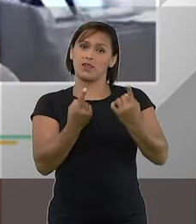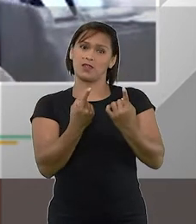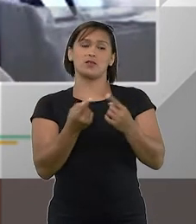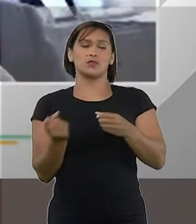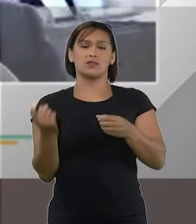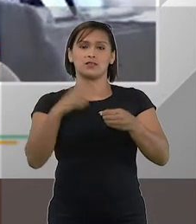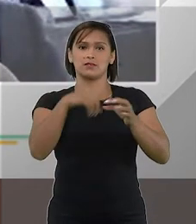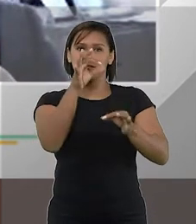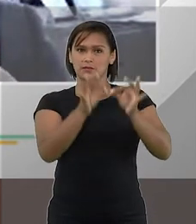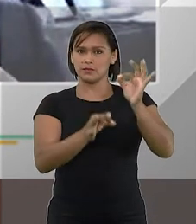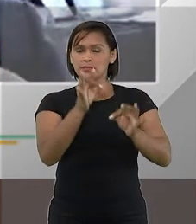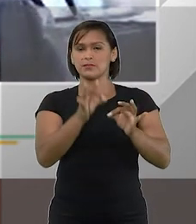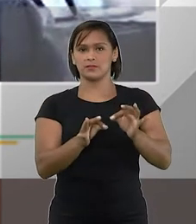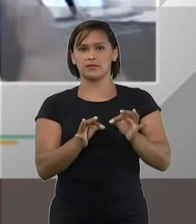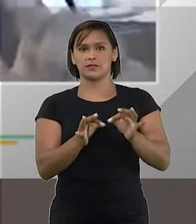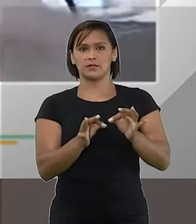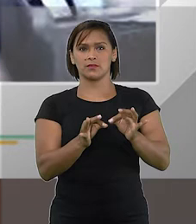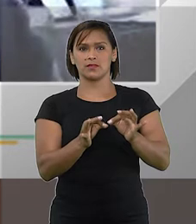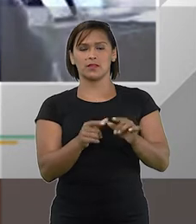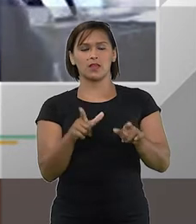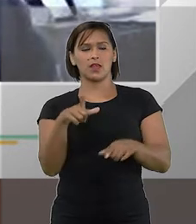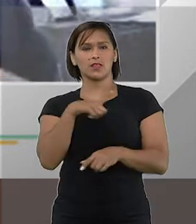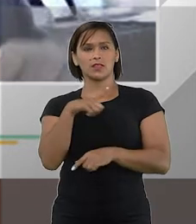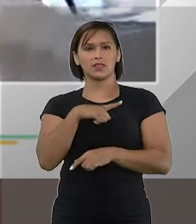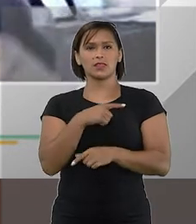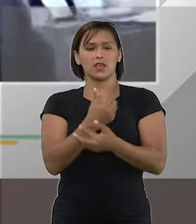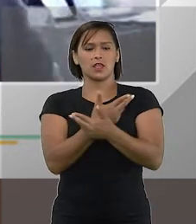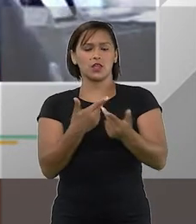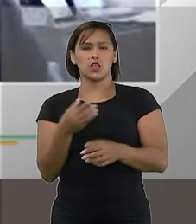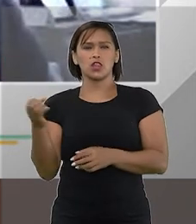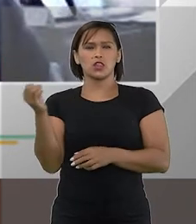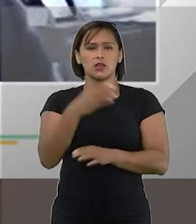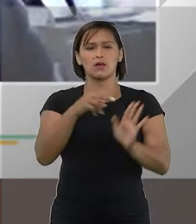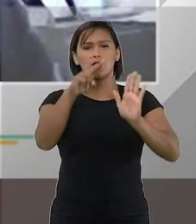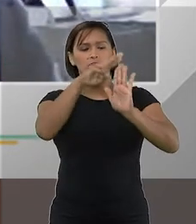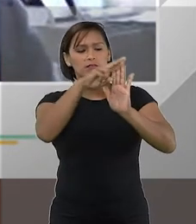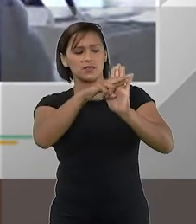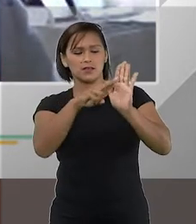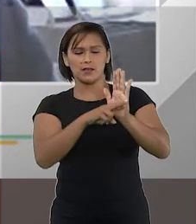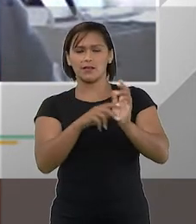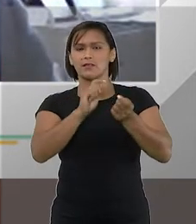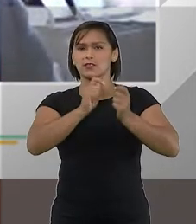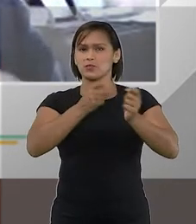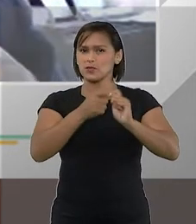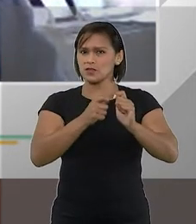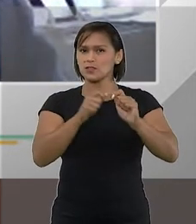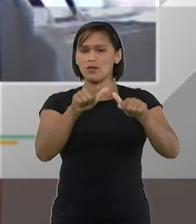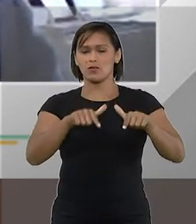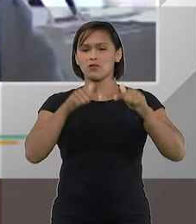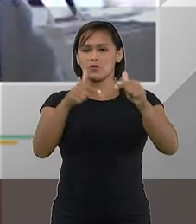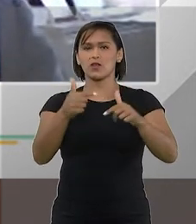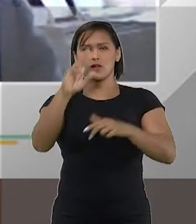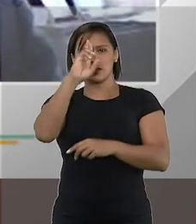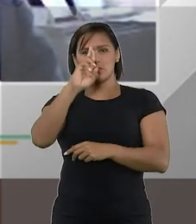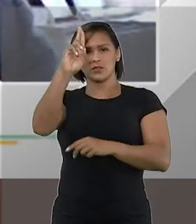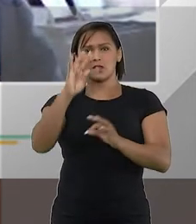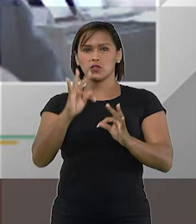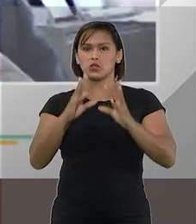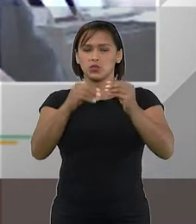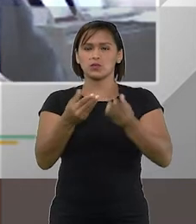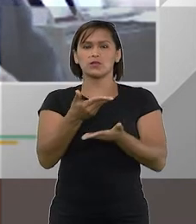por isso é na recuperação judicial, constam lá novas atribuições ao administrador, todas elas